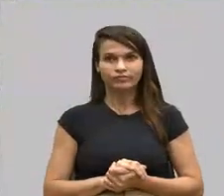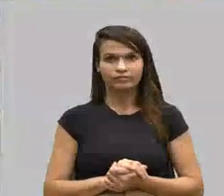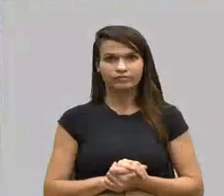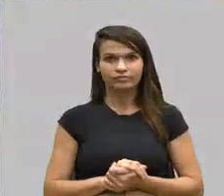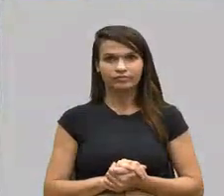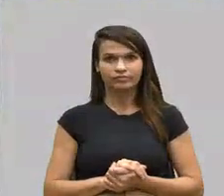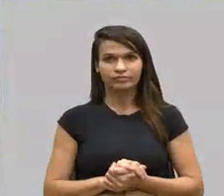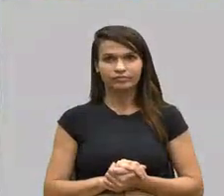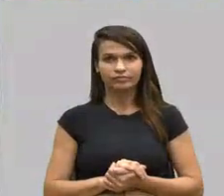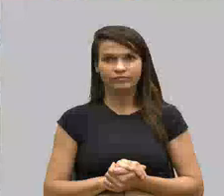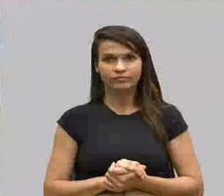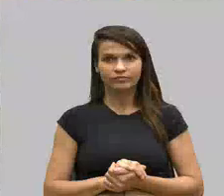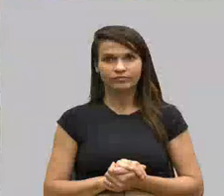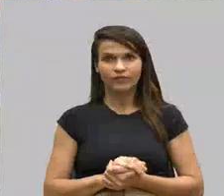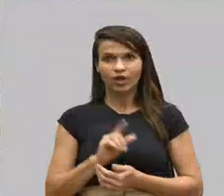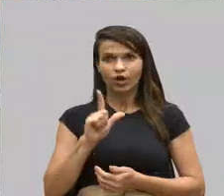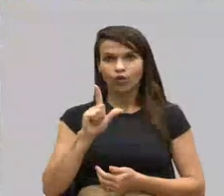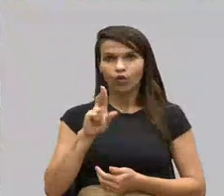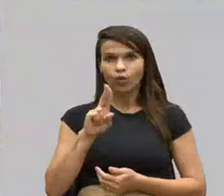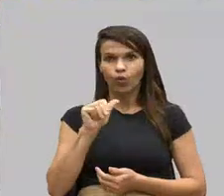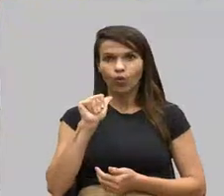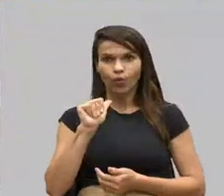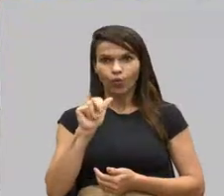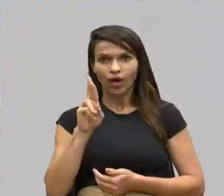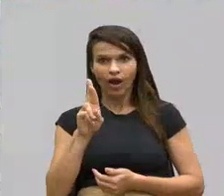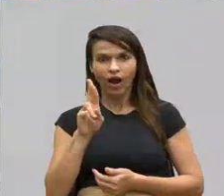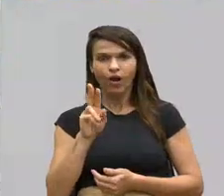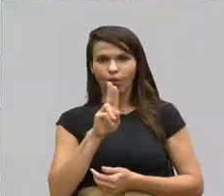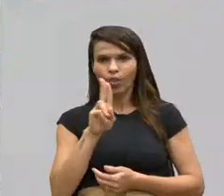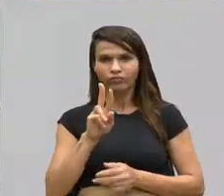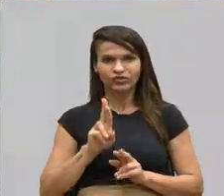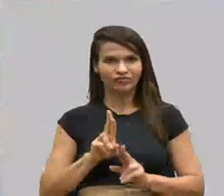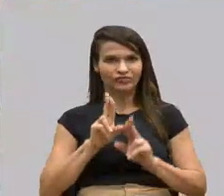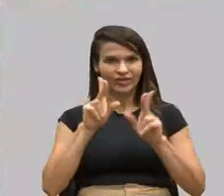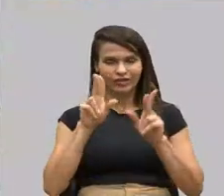Luara, o nome diferente, mas bonito, não bonito.